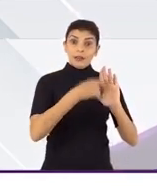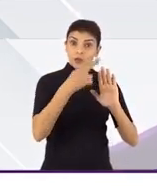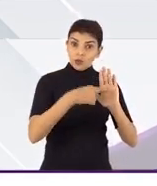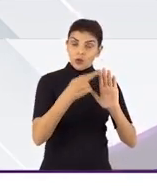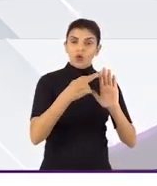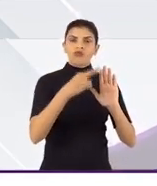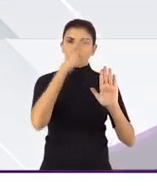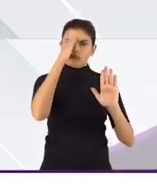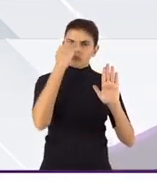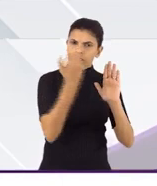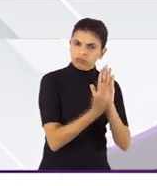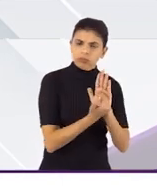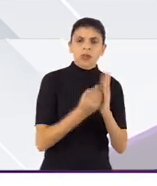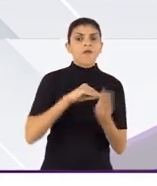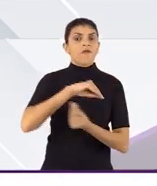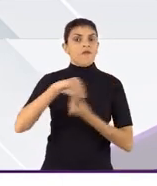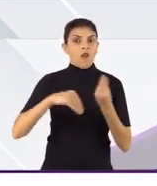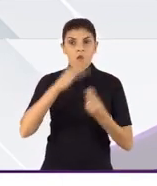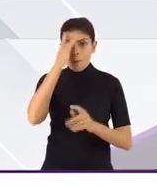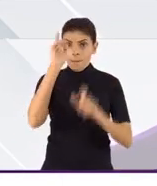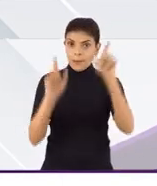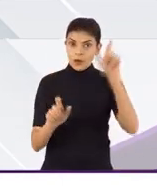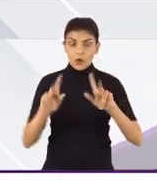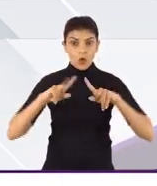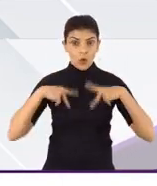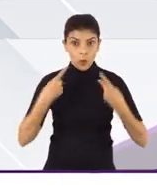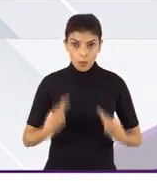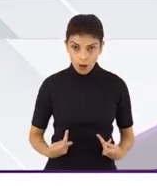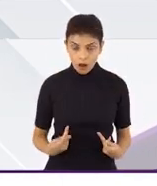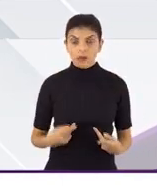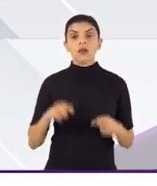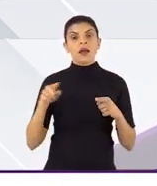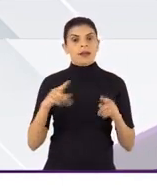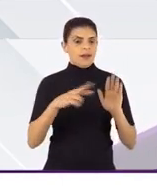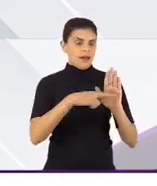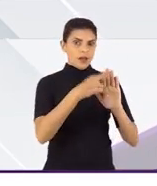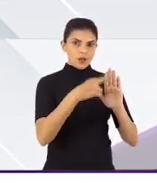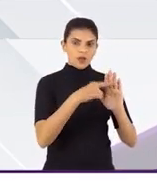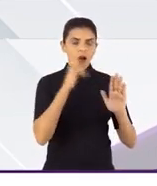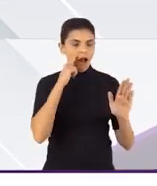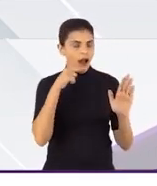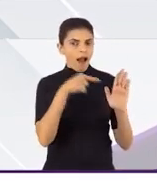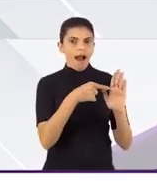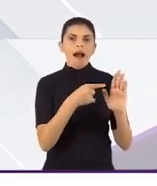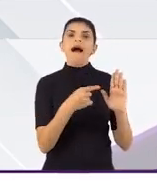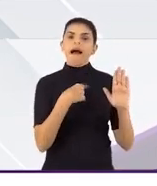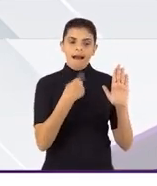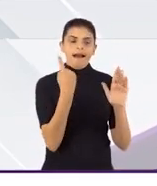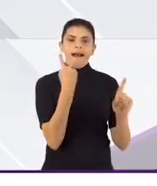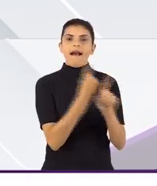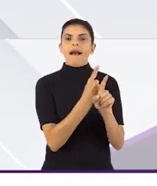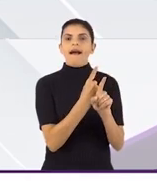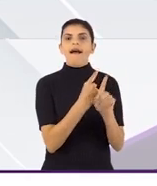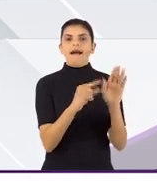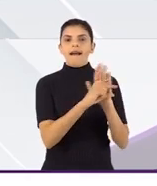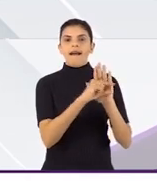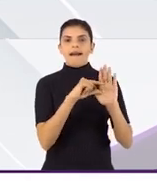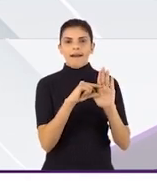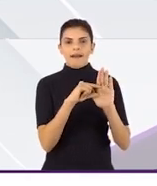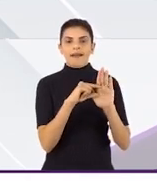regulamentadoras de pesquisa envolvendo seres humanos, onde, nesta diretriz, vocês vão encontrar